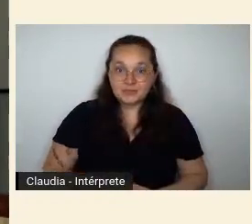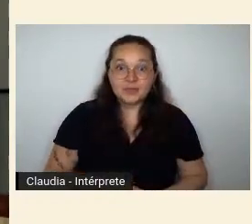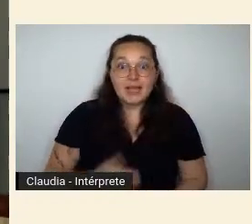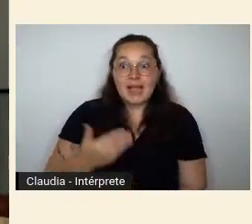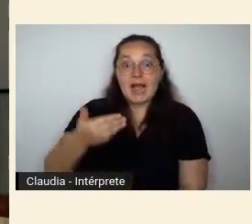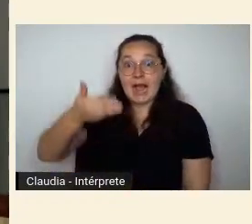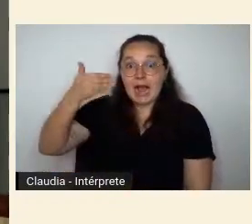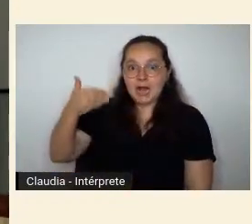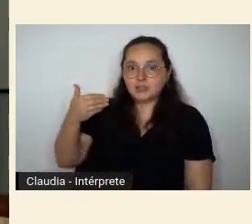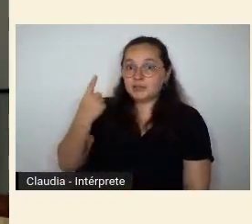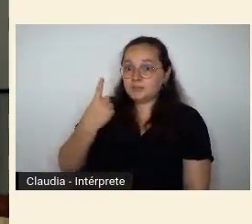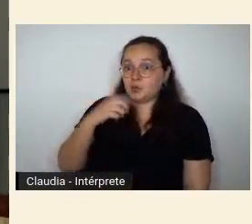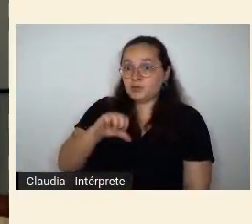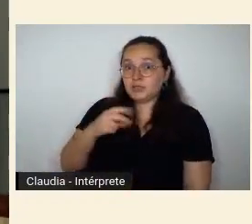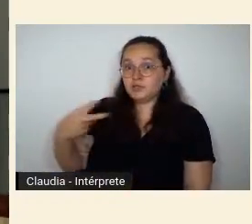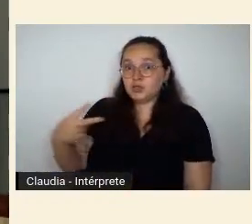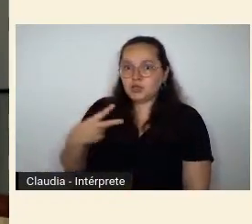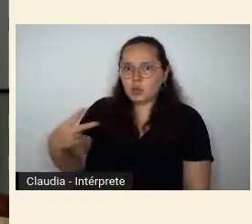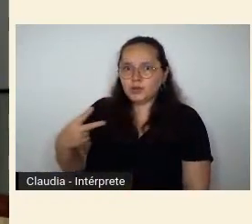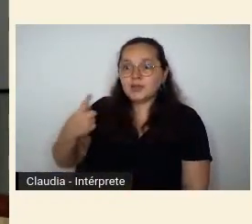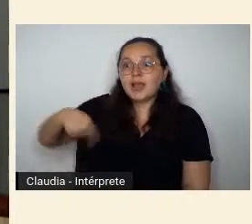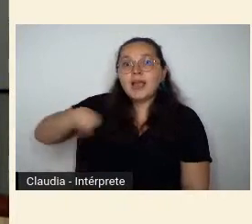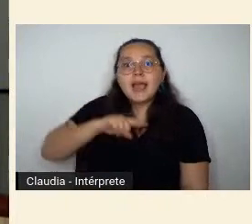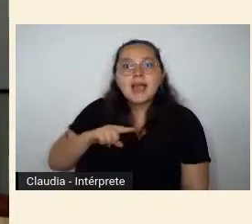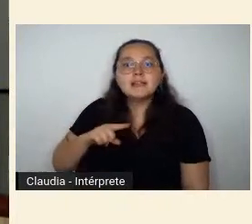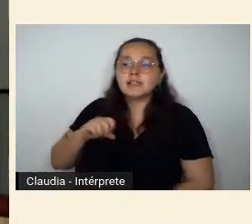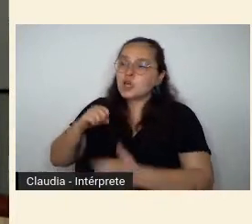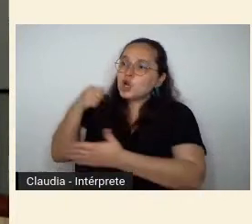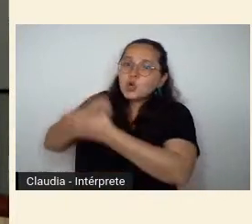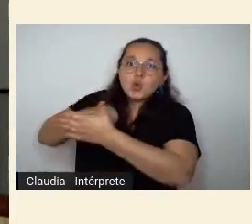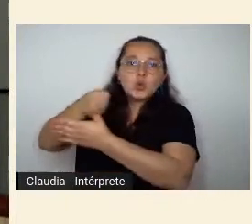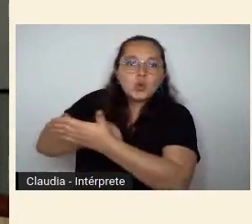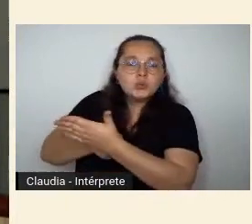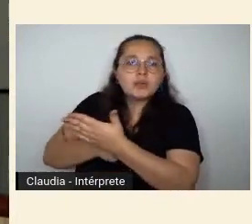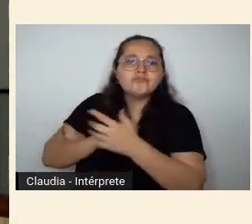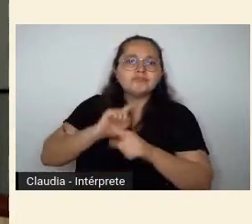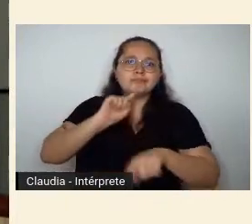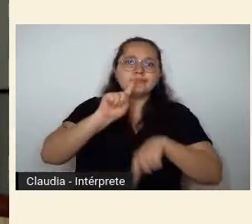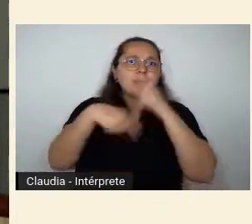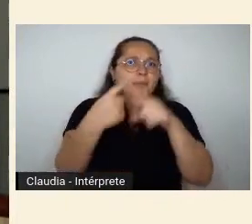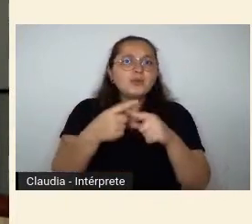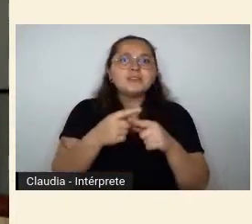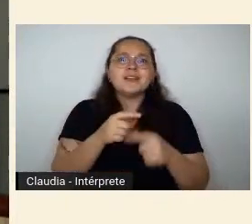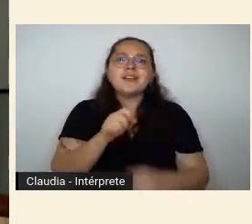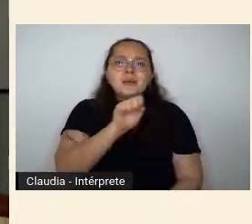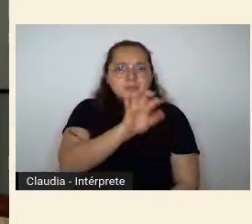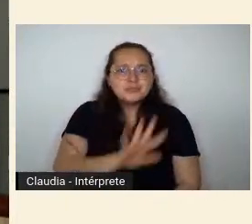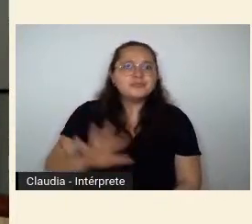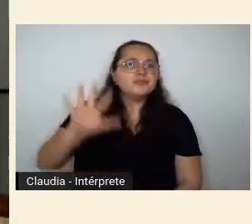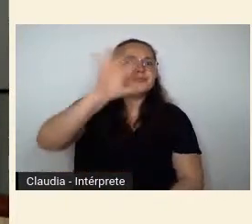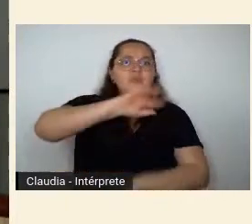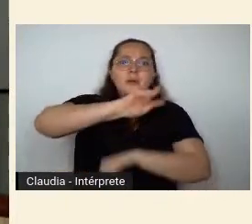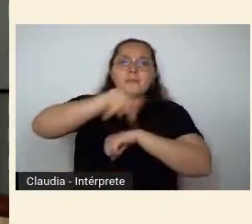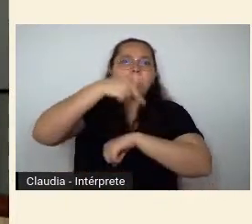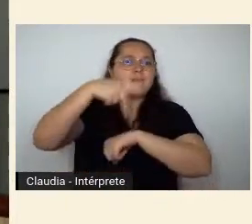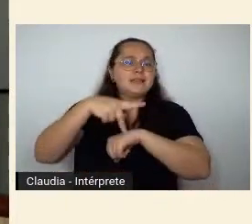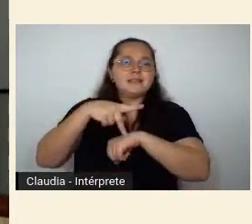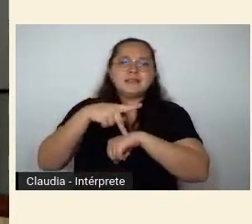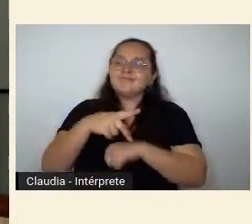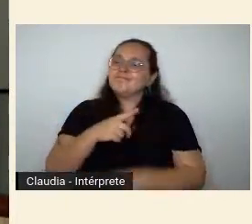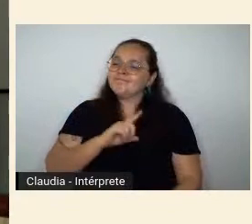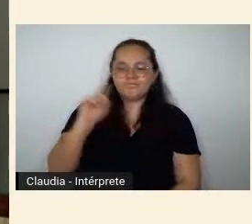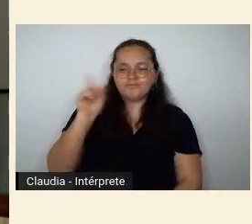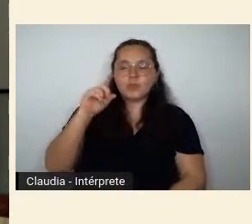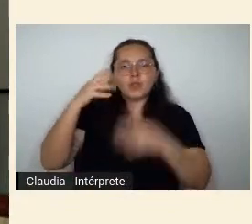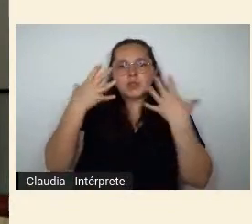na posteridade discípulos de Graça Aranha para os escritores e artistas de diversas regiões do país era o momento de não aceitarem o